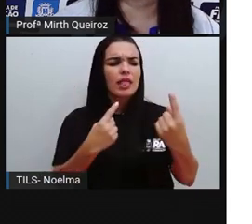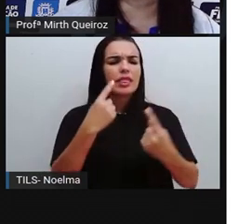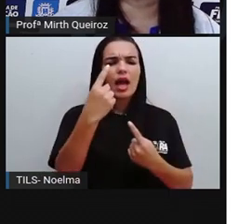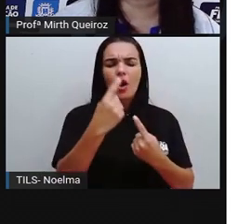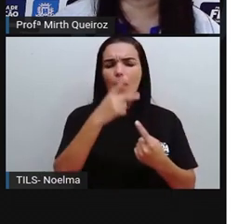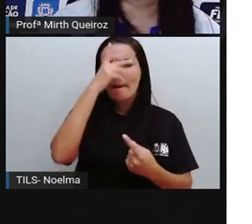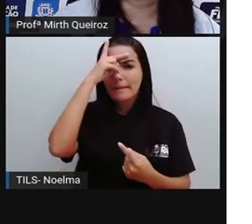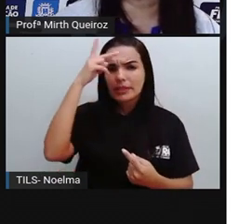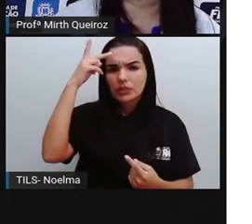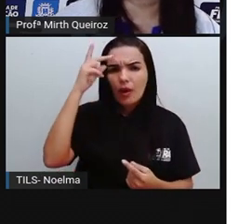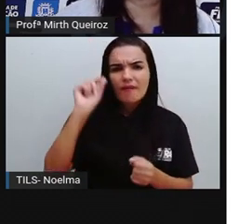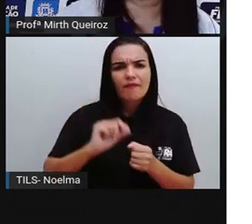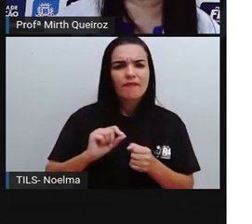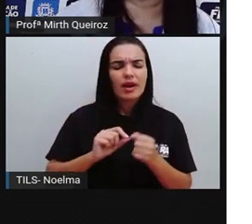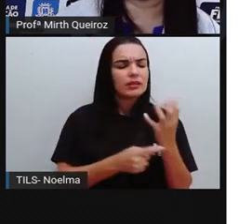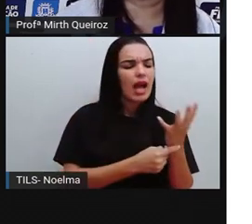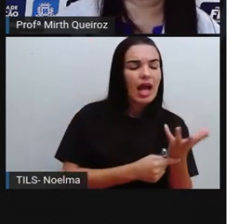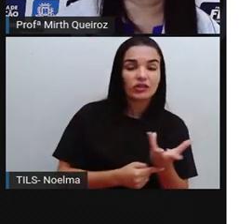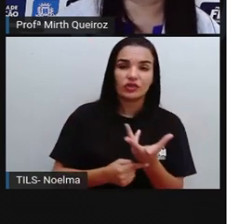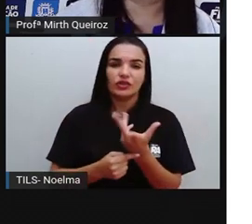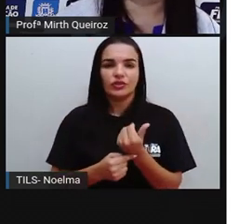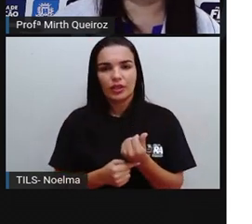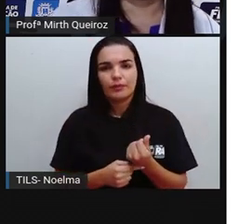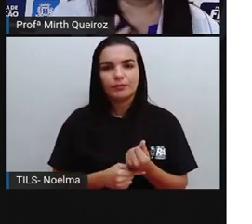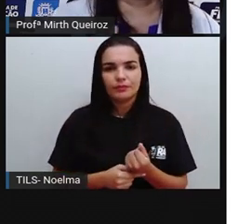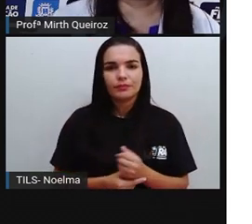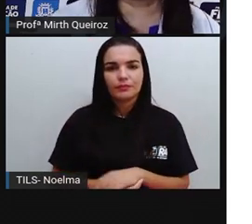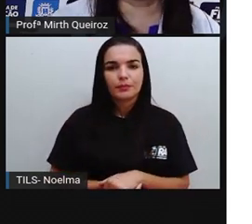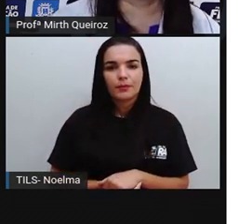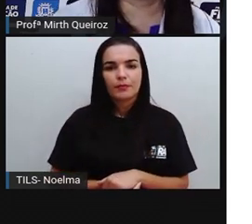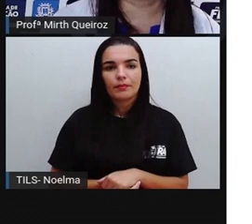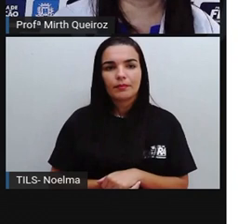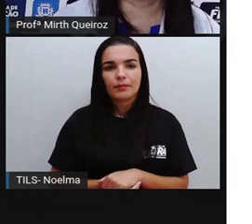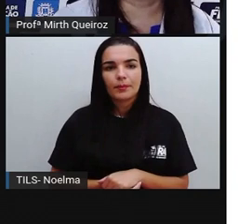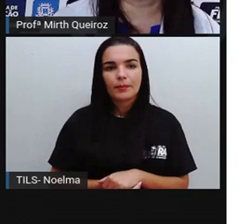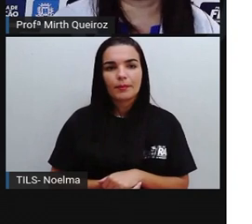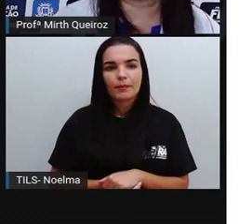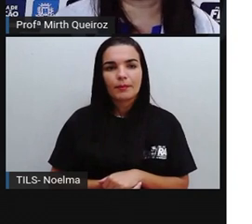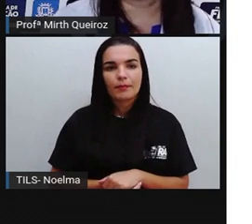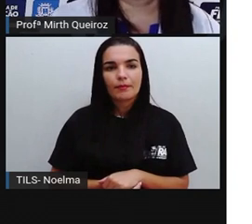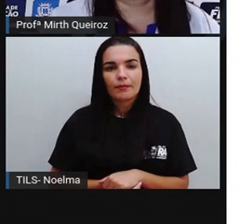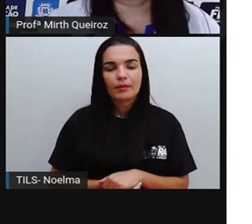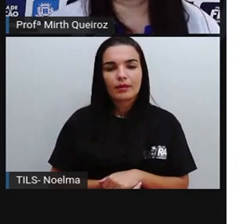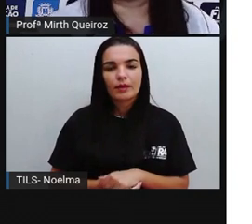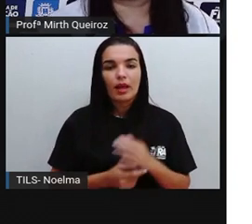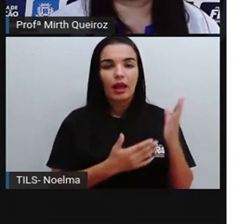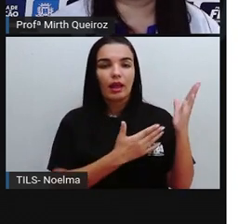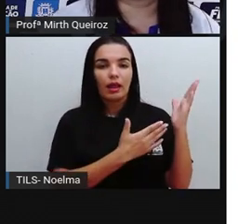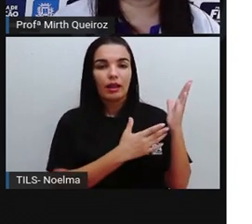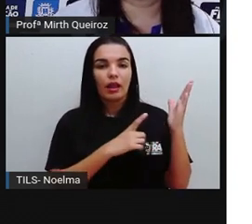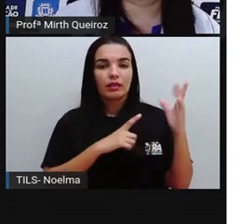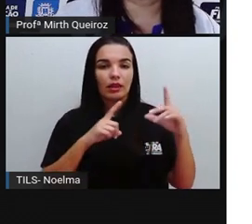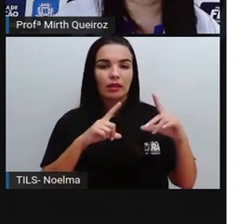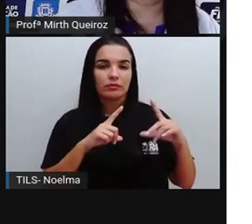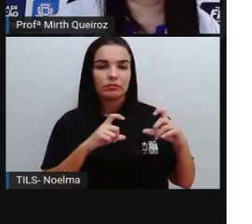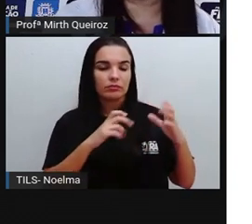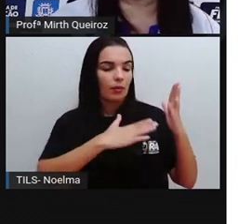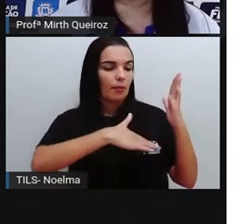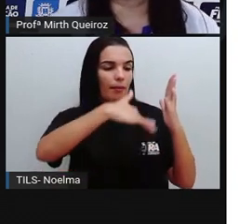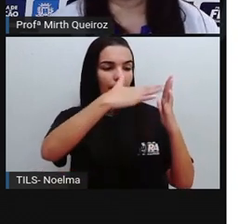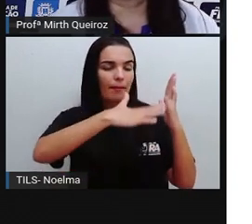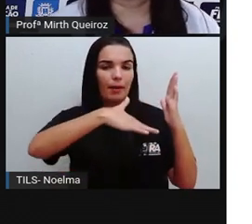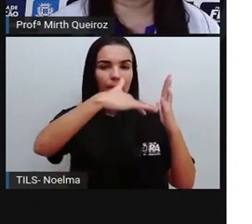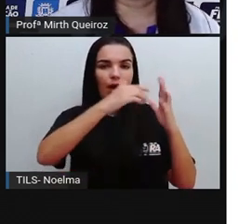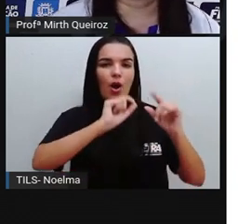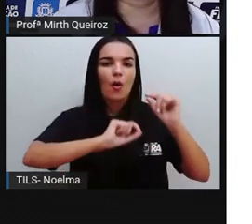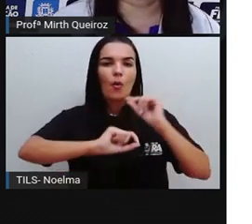assunto que é feito pela artista, né? Então, temos aqui uma imagem aqui, né? Que é o Abocuru.